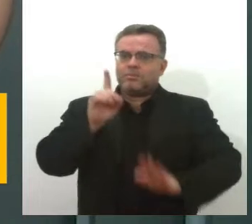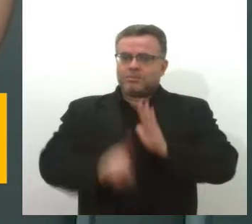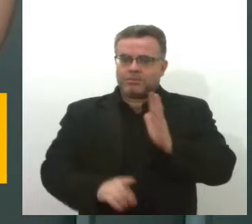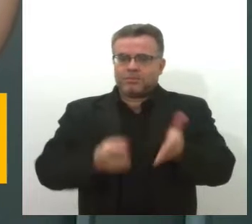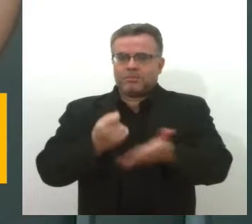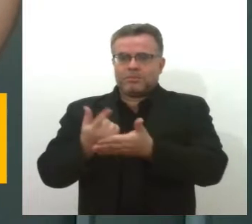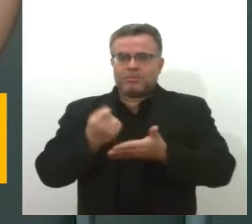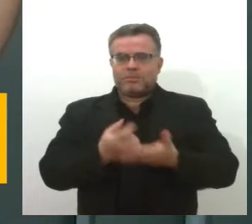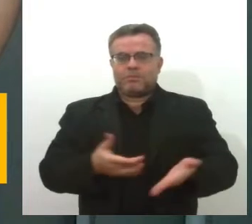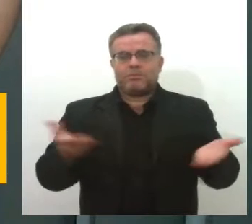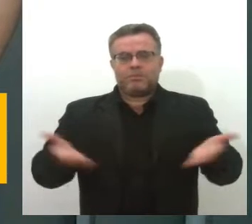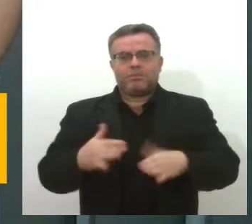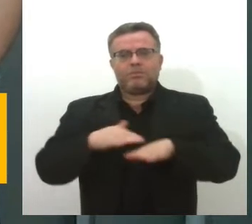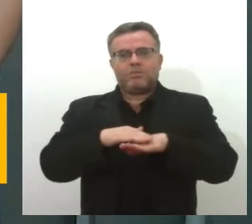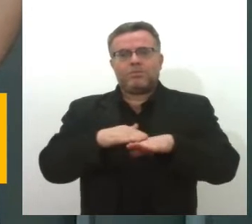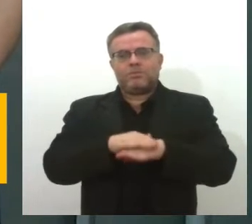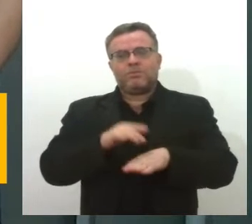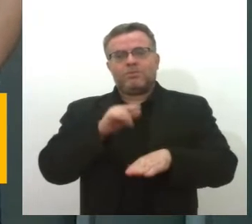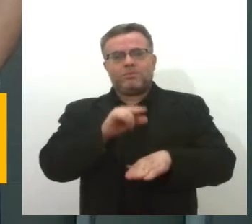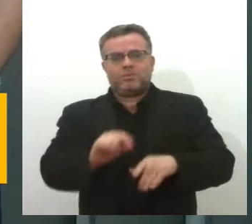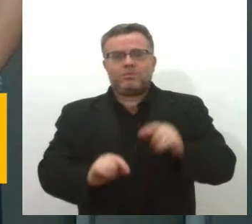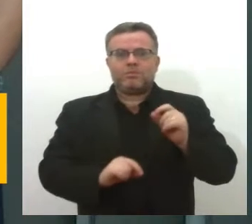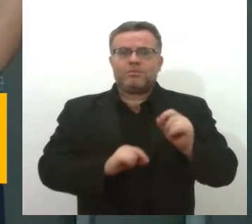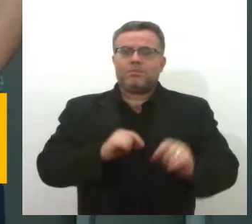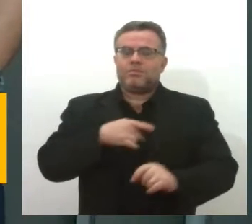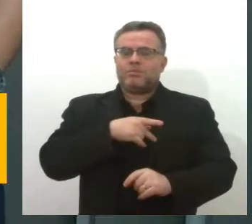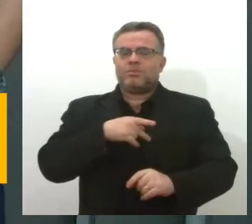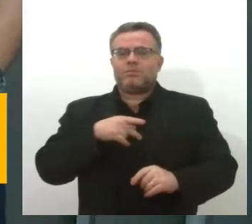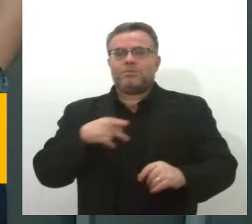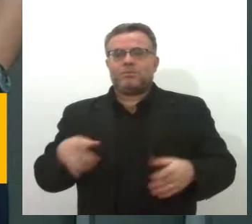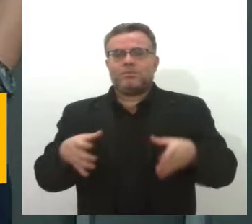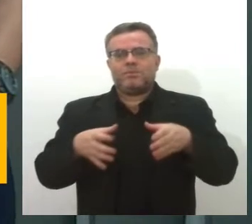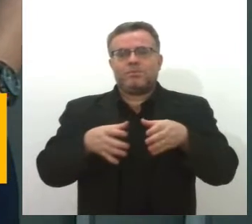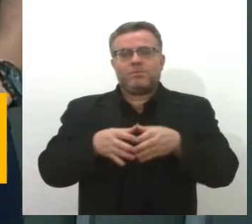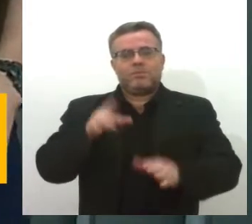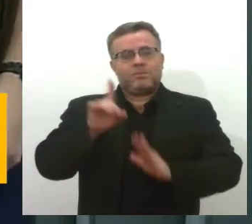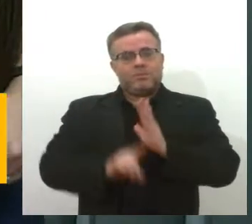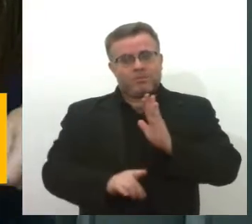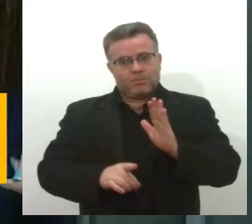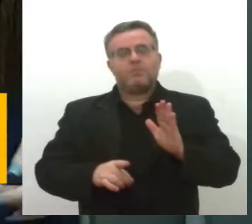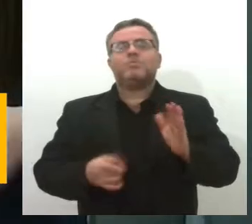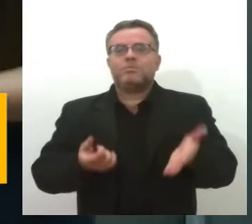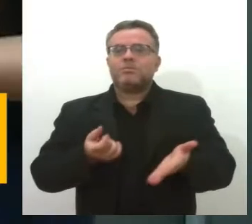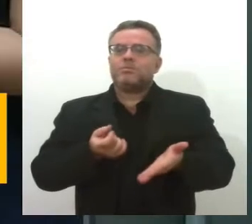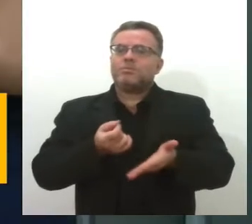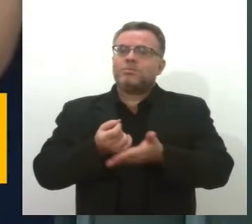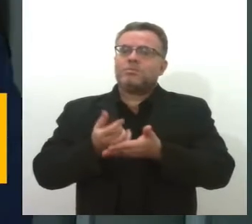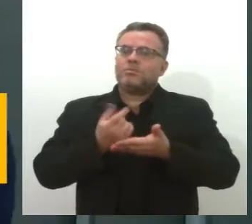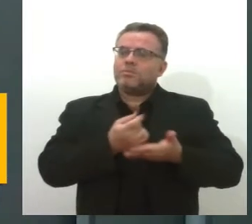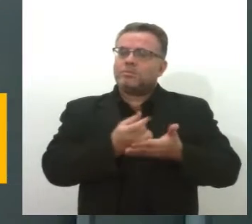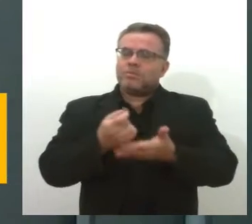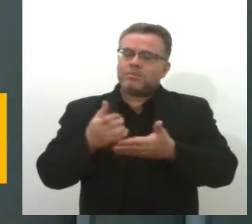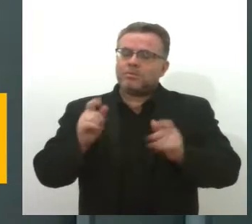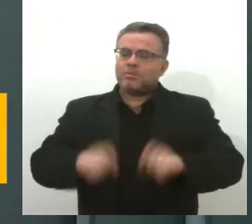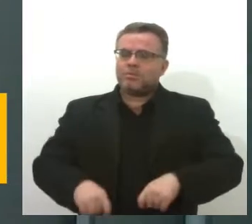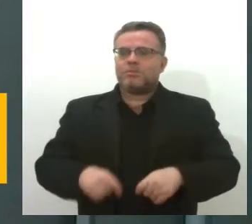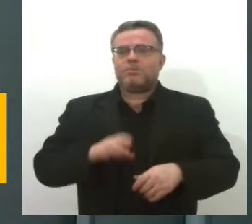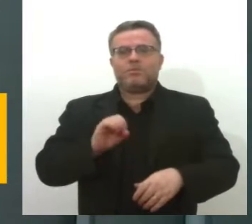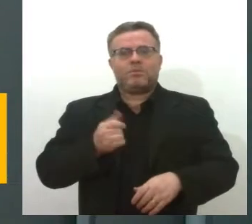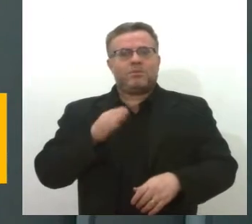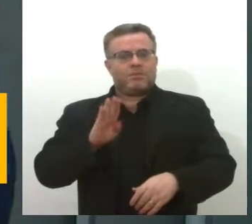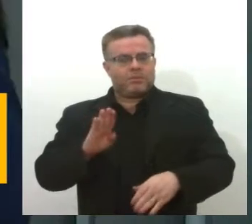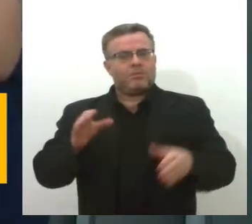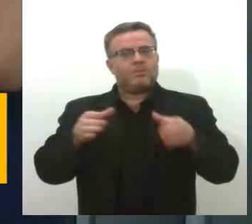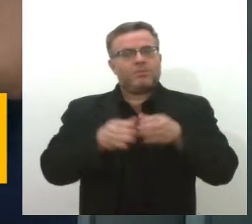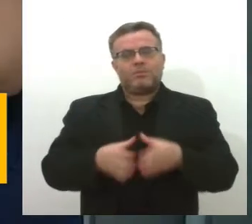converso agora com Benedito Neto, que é presidente da Comissão de Direito do Consumidor da OAB Sergipe. Muito bom dia, doutor Benedito. Seja bem-vindo ao